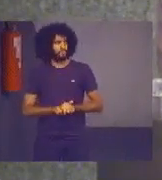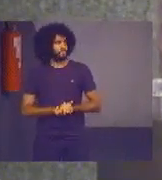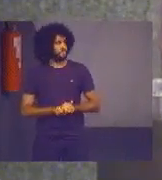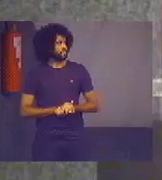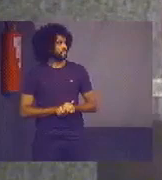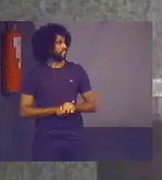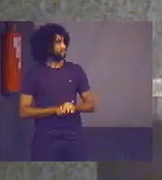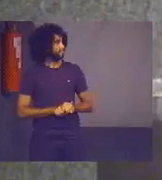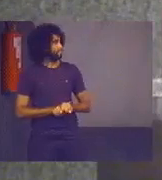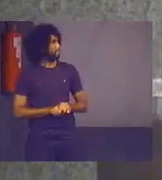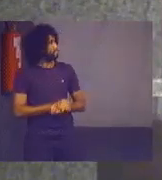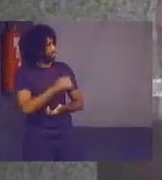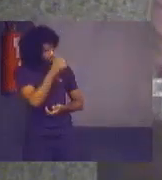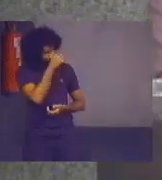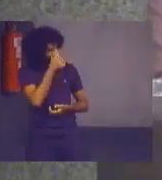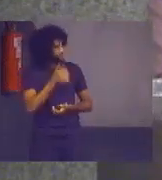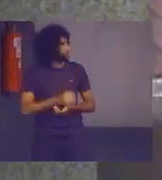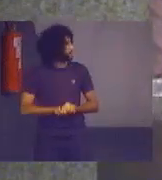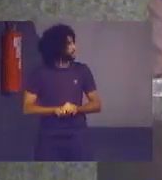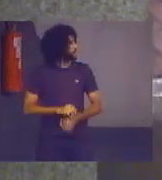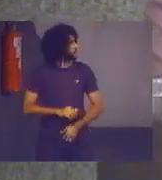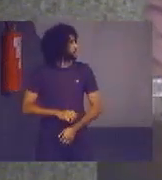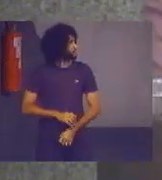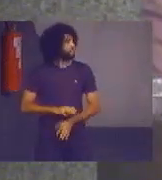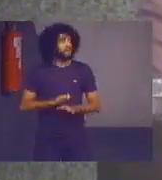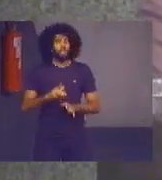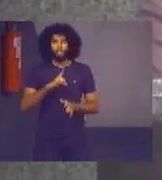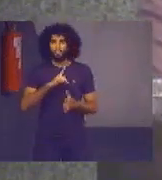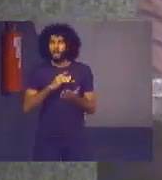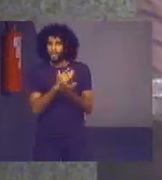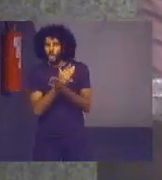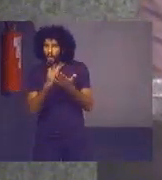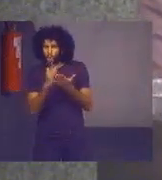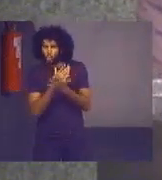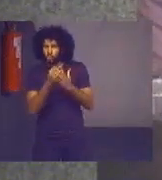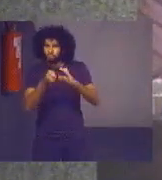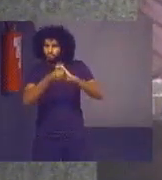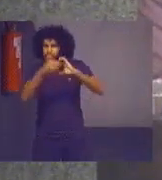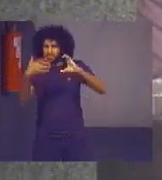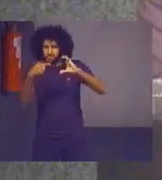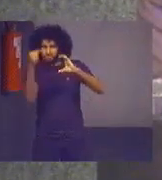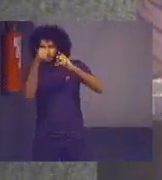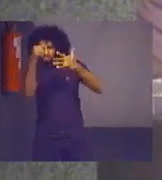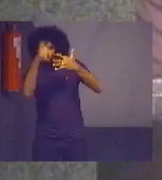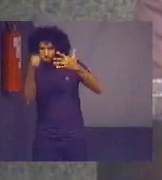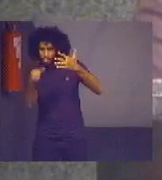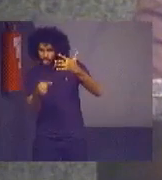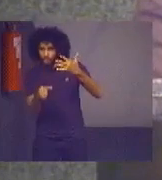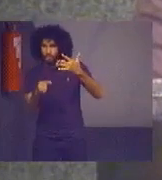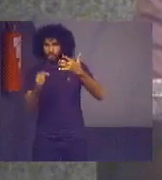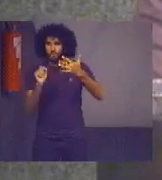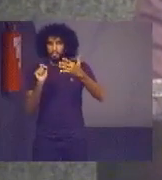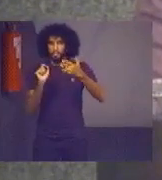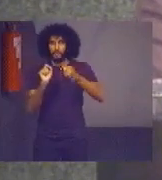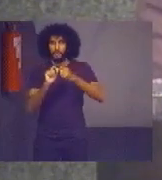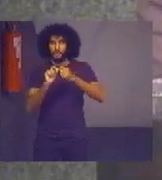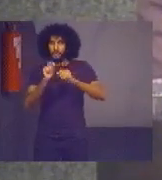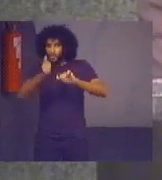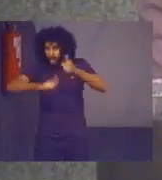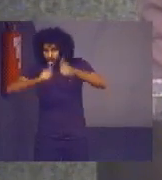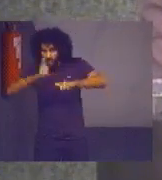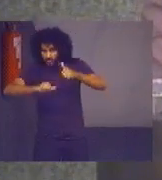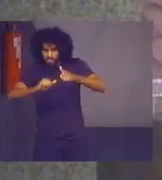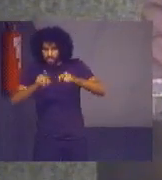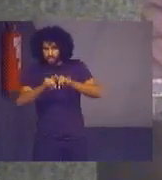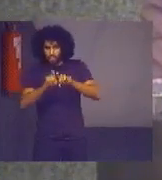Bom, para toda auditoria, existem critérios que a equipe tem que elencar para poder fazer a sua avaliação e